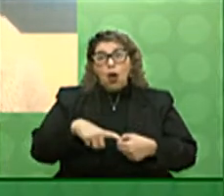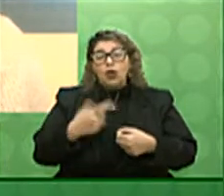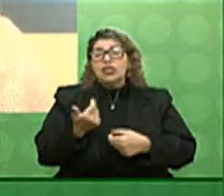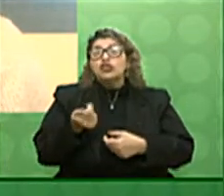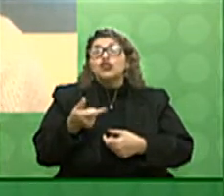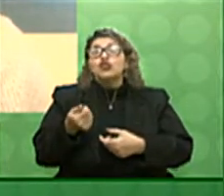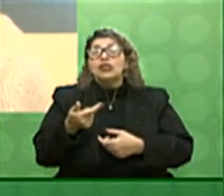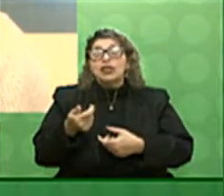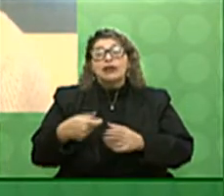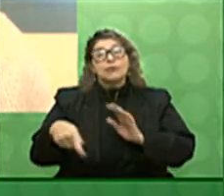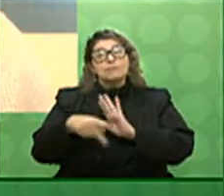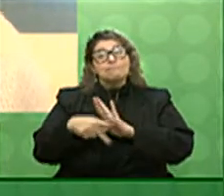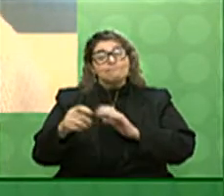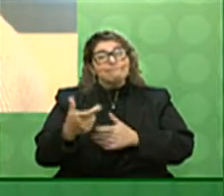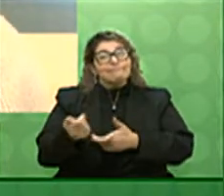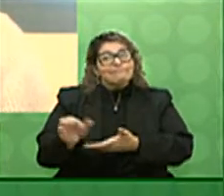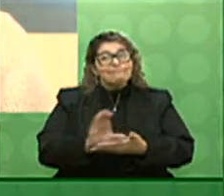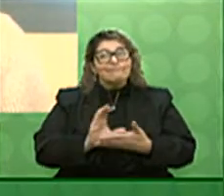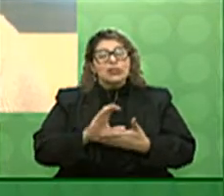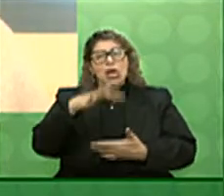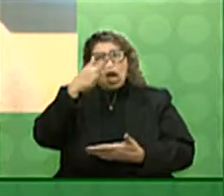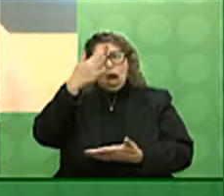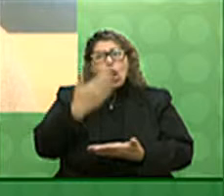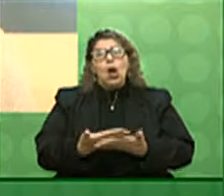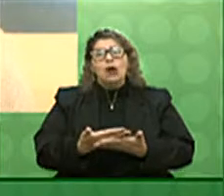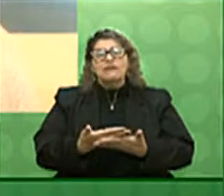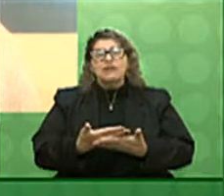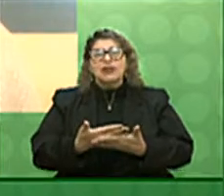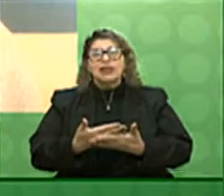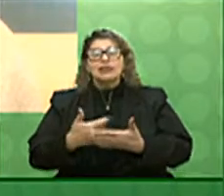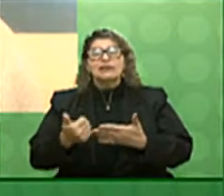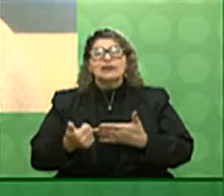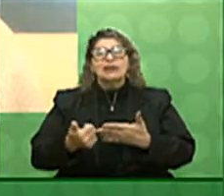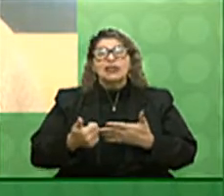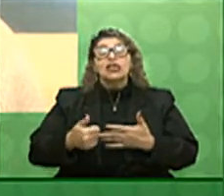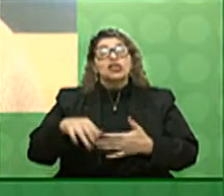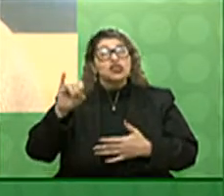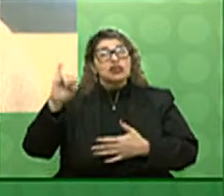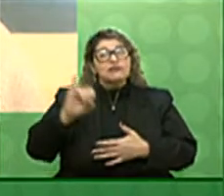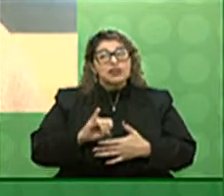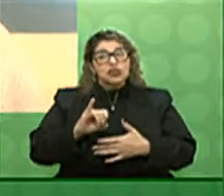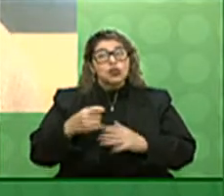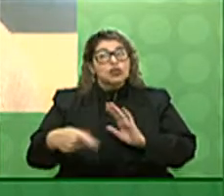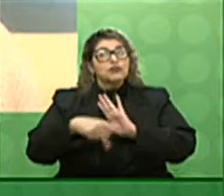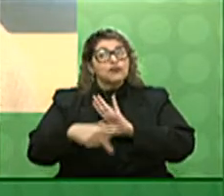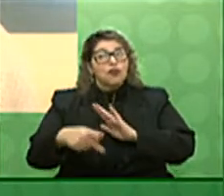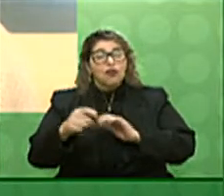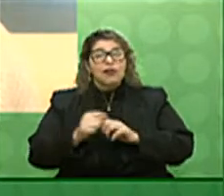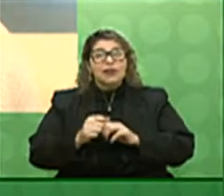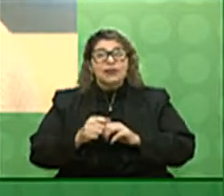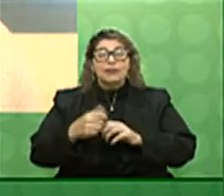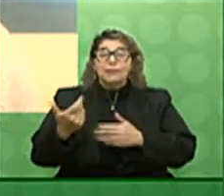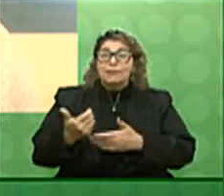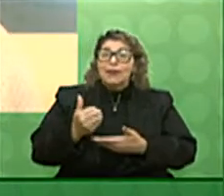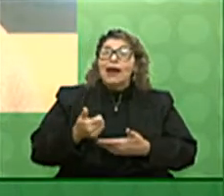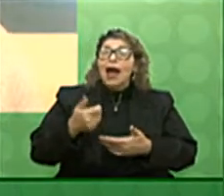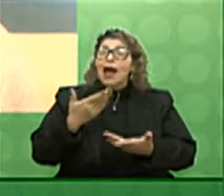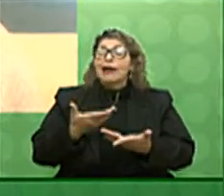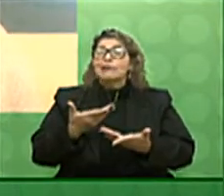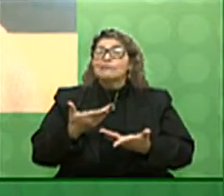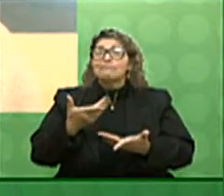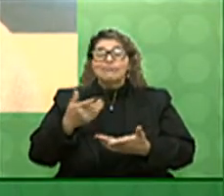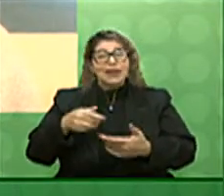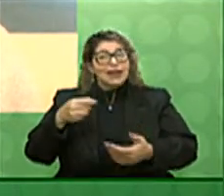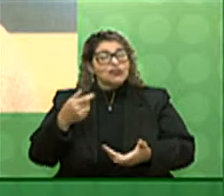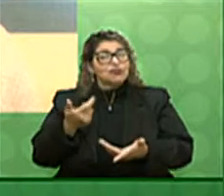econômica e a confiança de investidores nacionais e estrangeiros para seguirem apostando